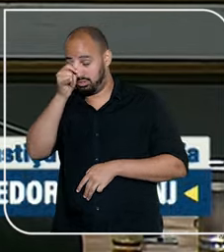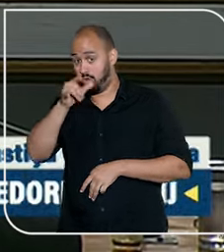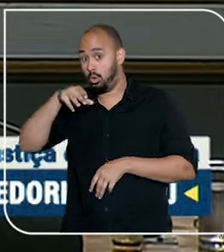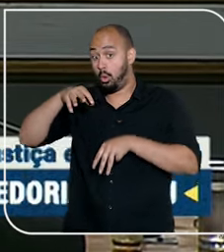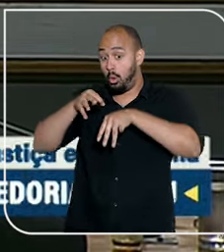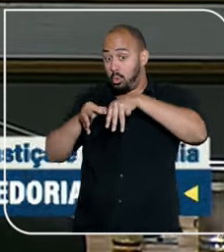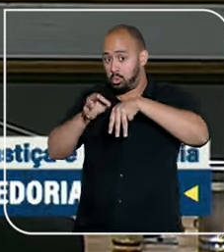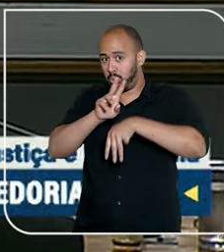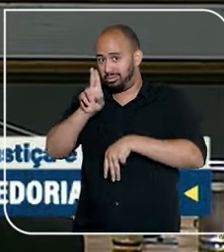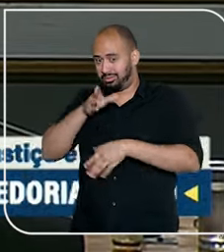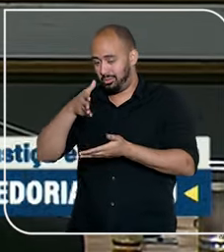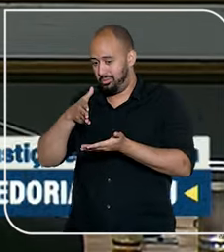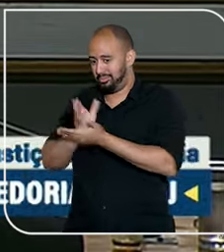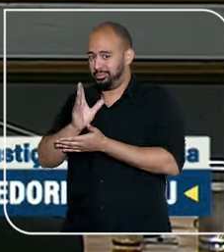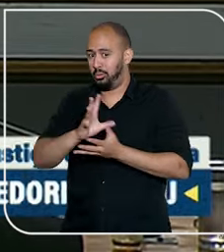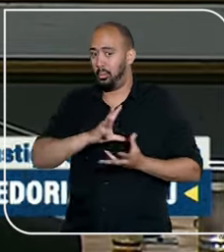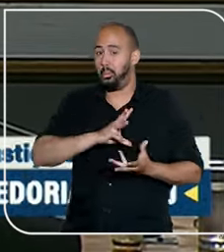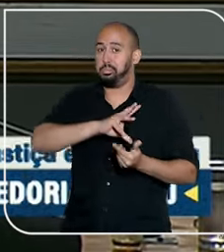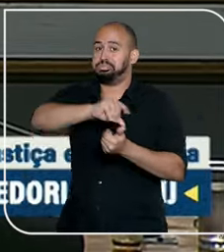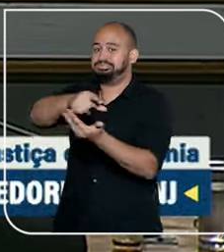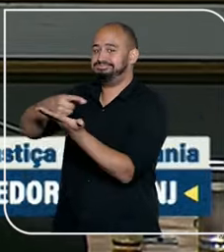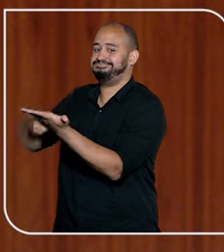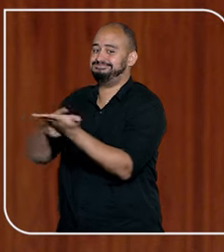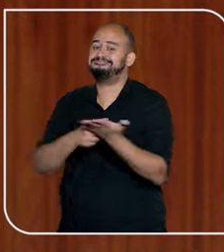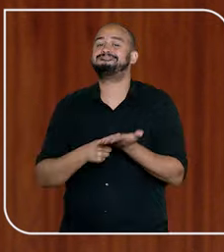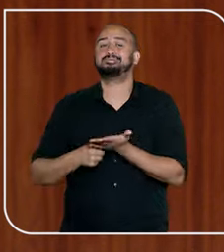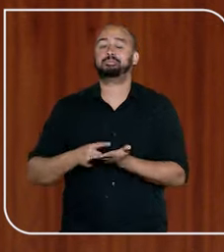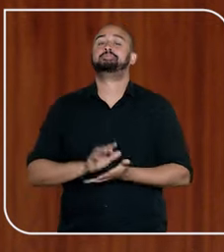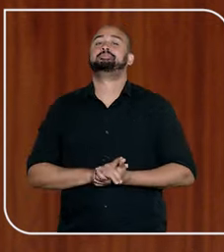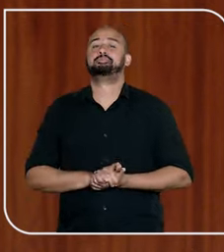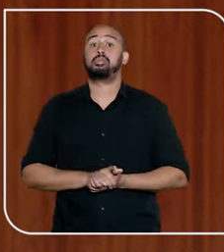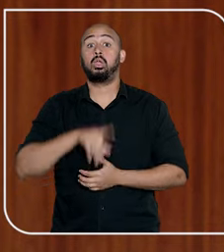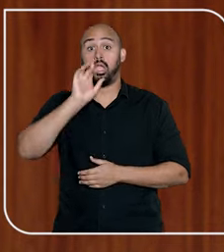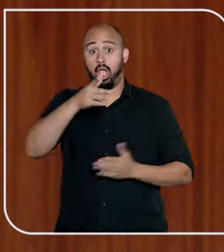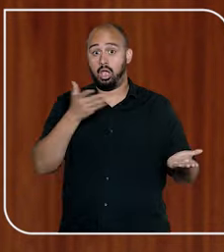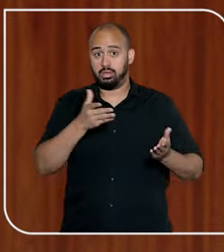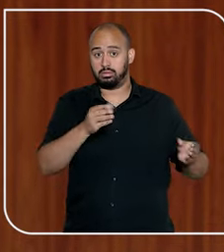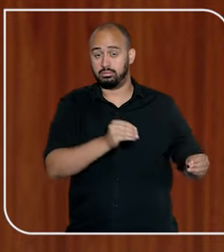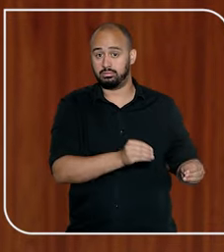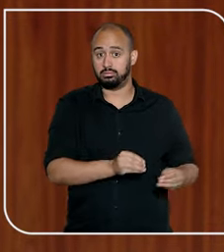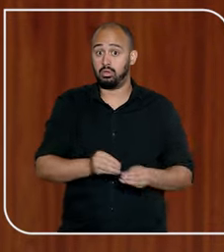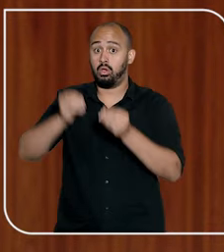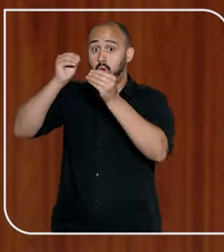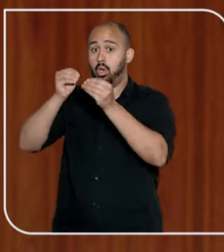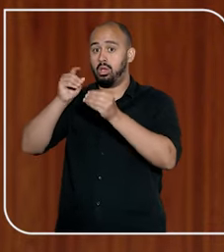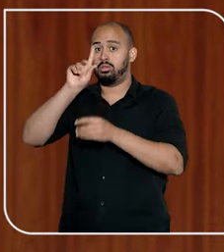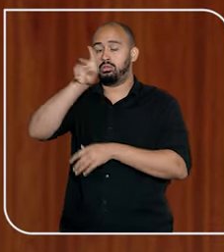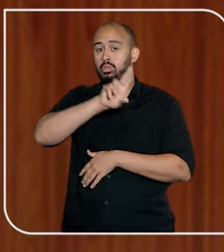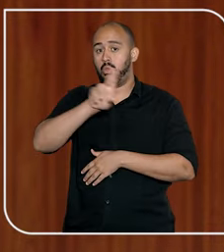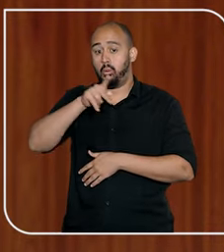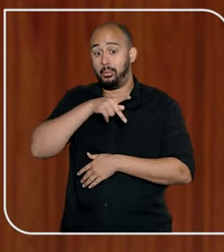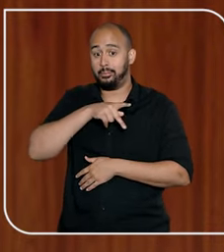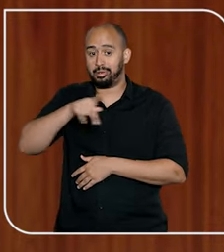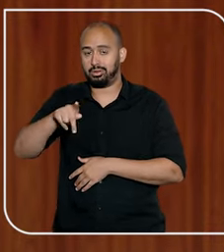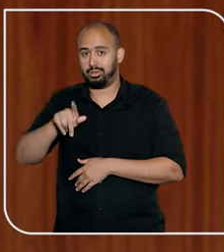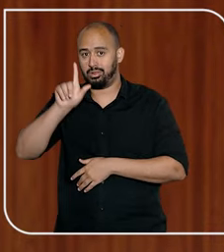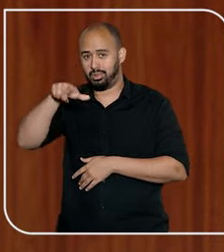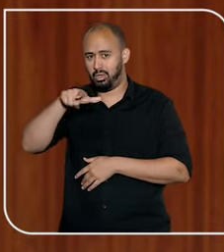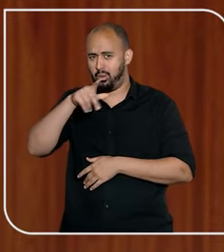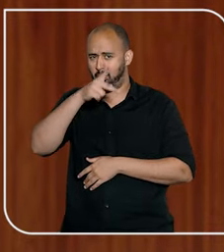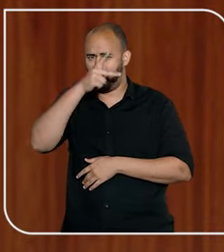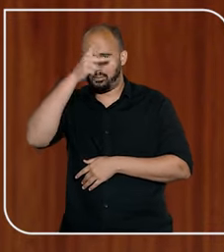o nome do ministro foi aprovado por unanimidade. A indicação segue agora para a sanção do presidente da República,